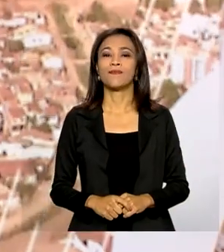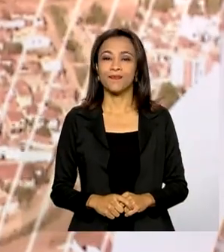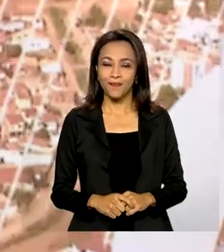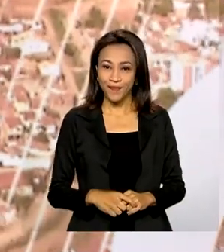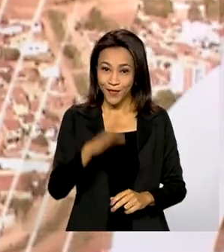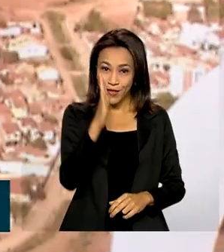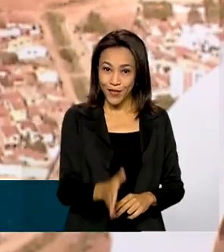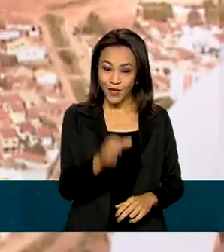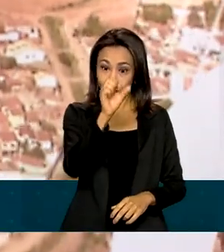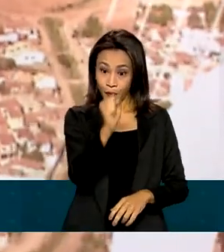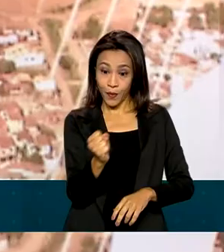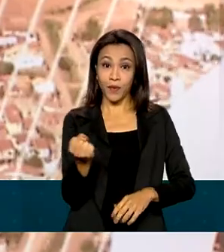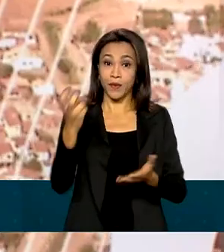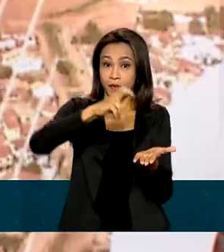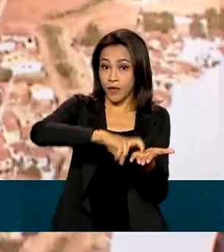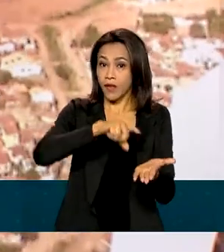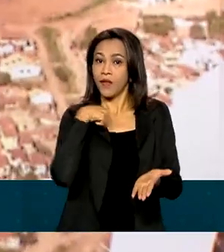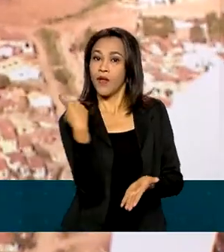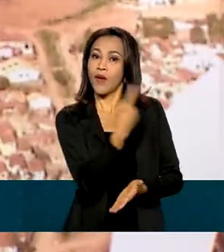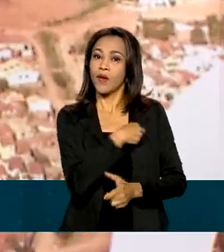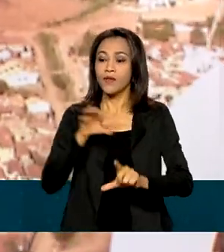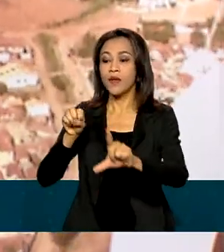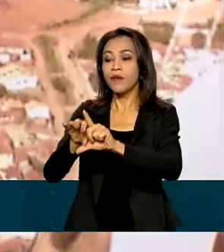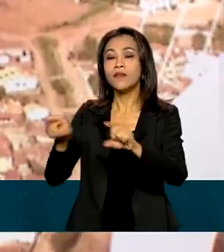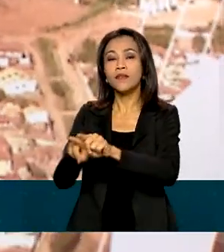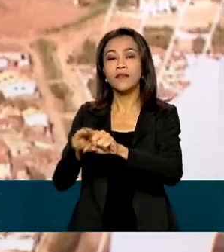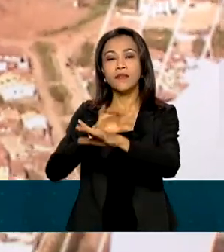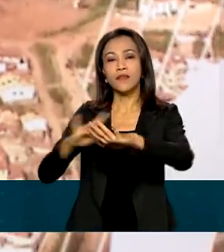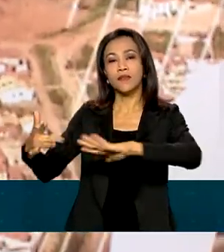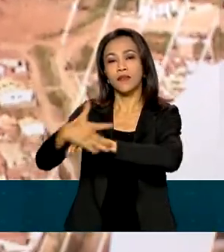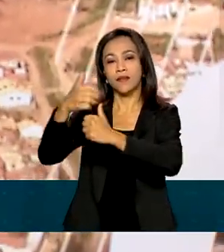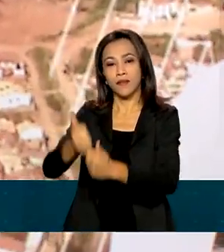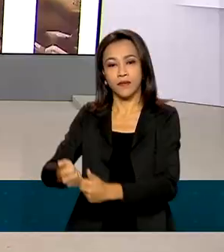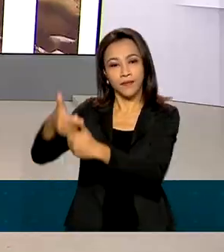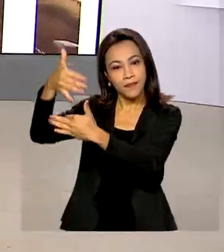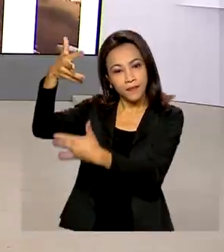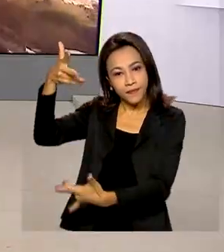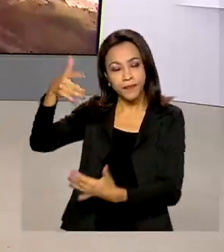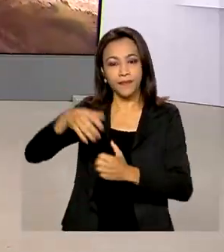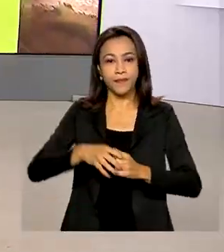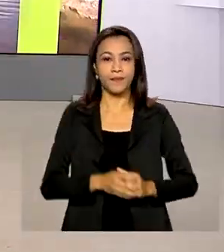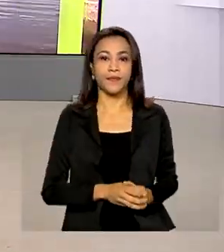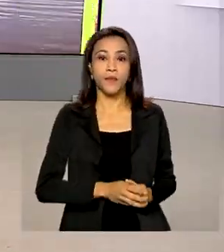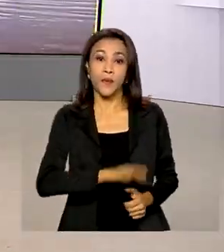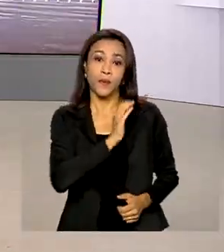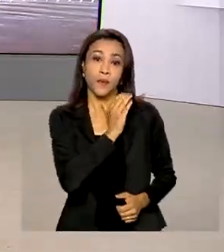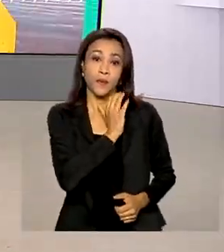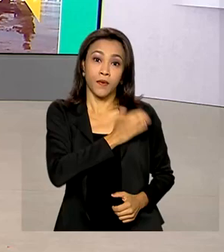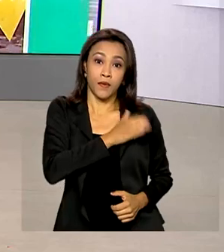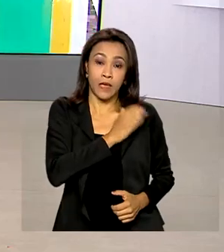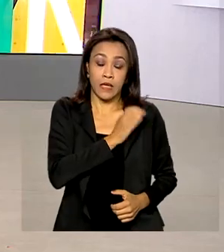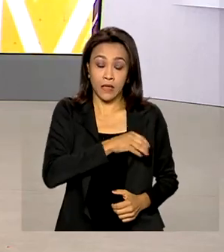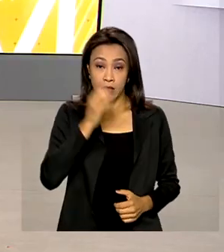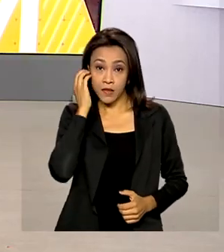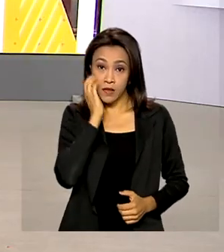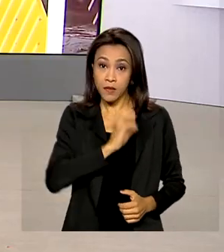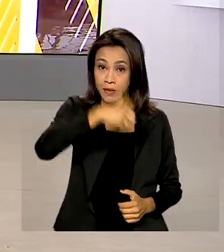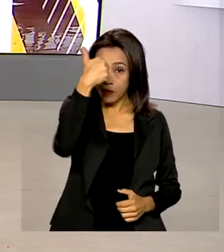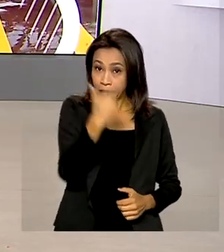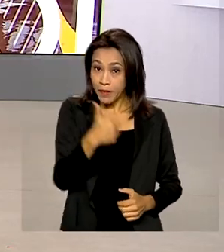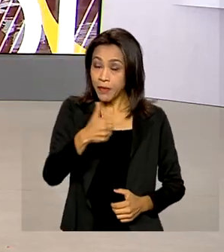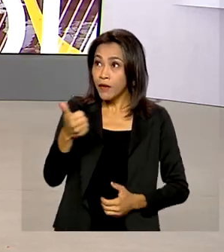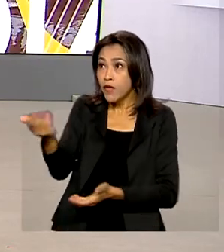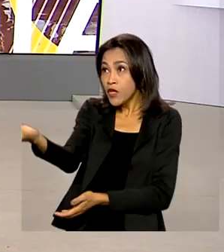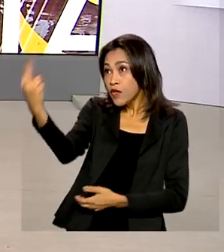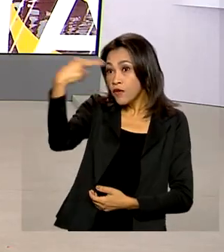São 8 horas da manhã, estamos ao vivo também pelas redes sociais. O coração de Dom Pedro I, que veio